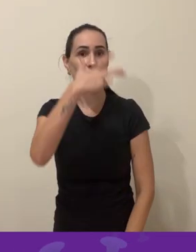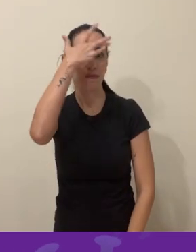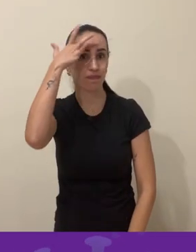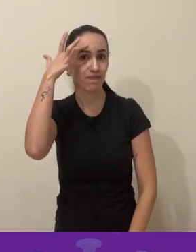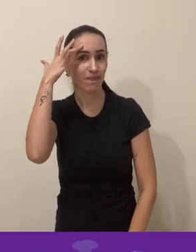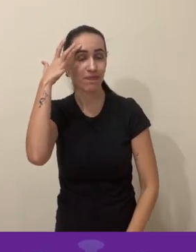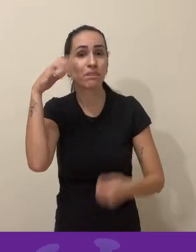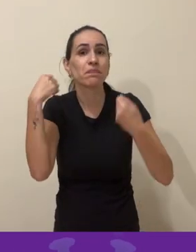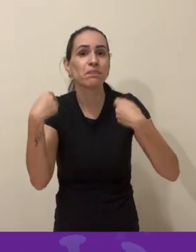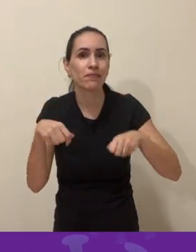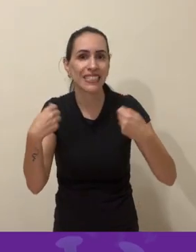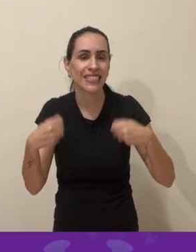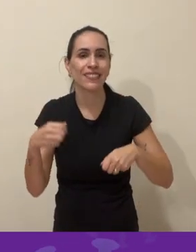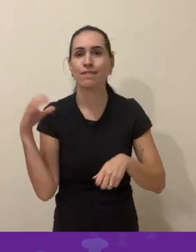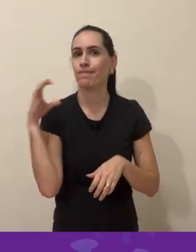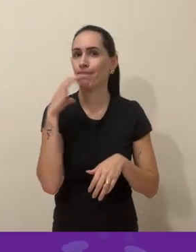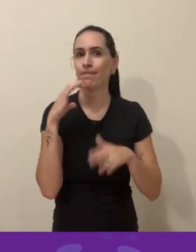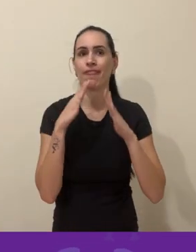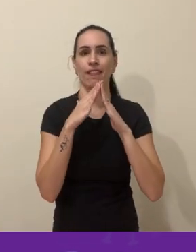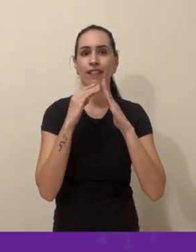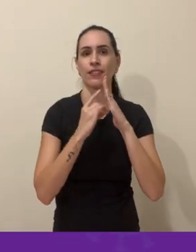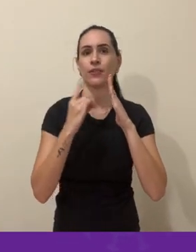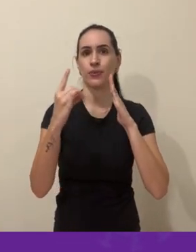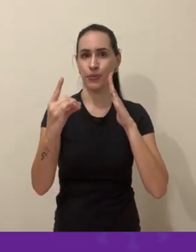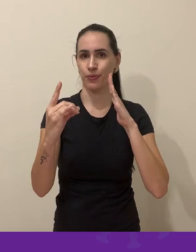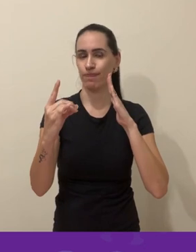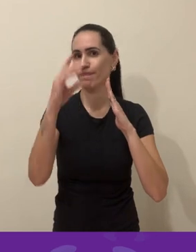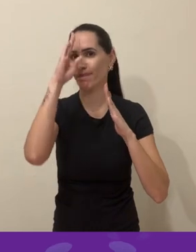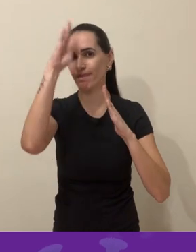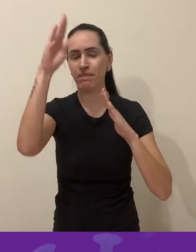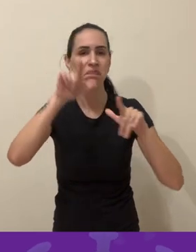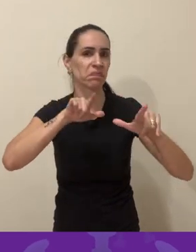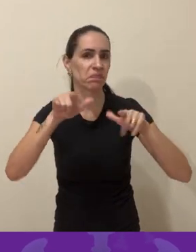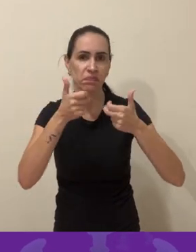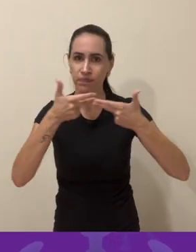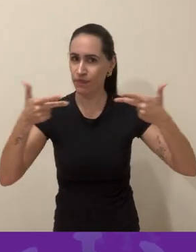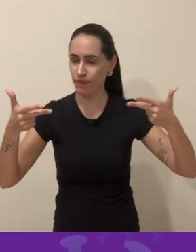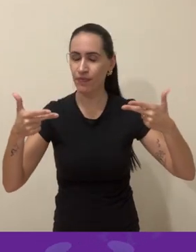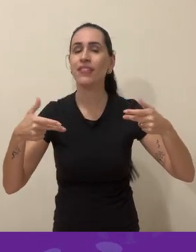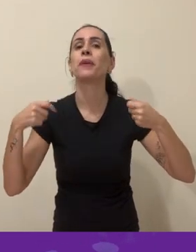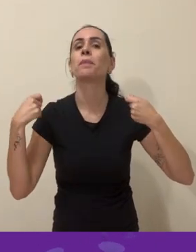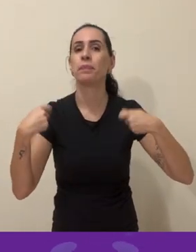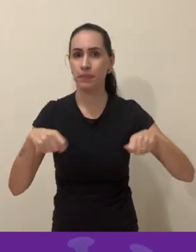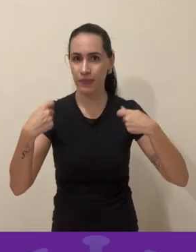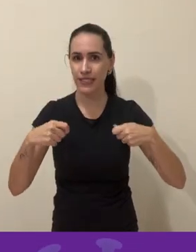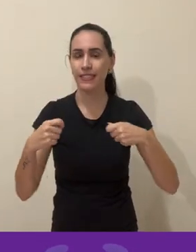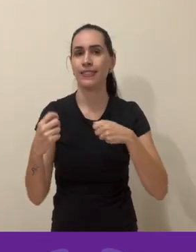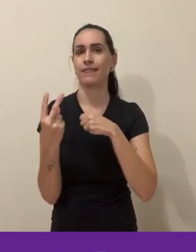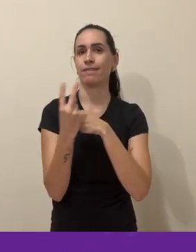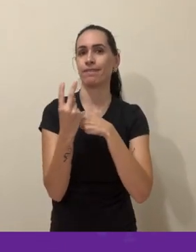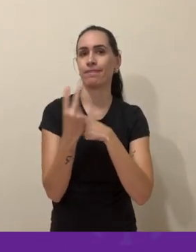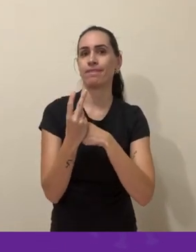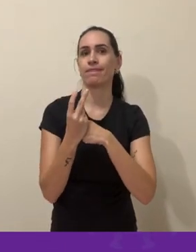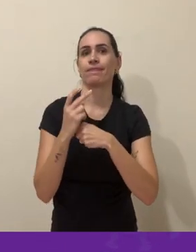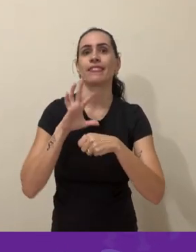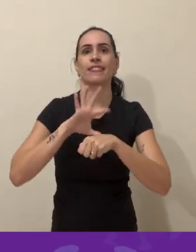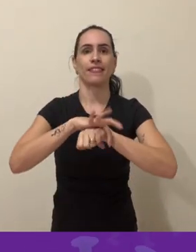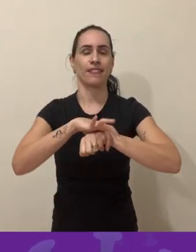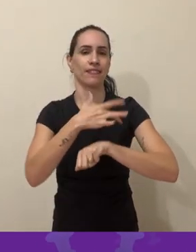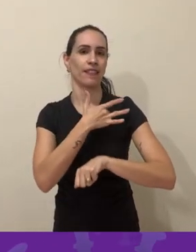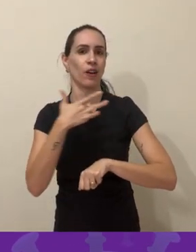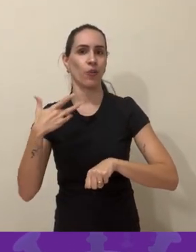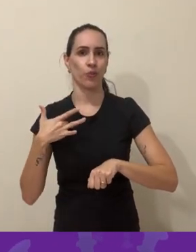Quem tem necessidade de sair por uma questão de sobrevivência, precisa sim adotar uma série de medidas de segurança.